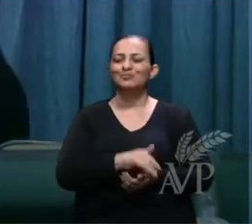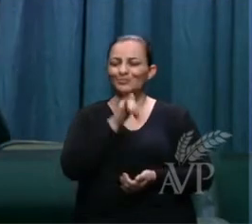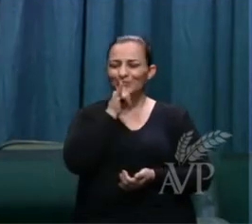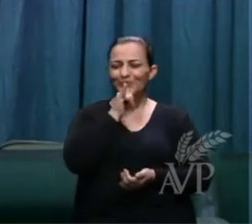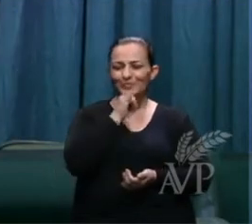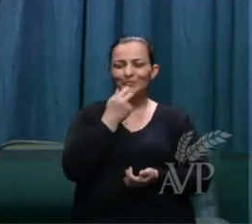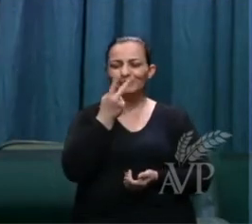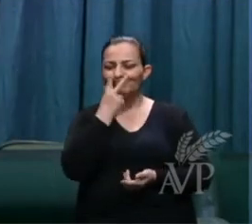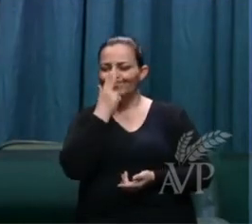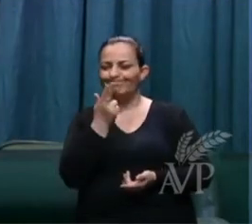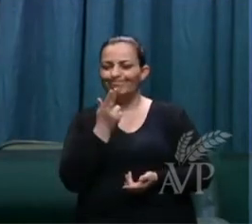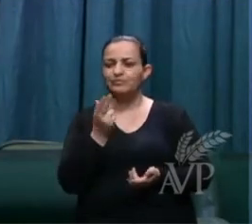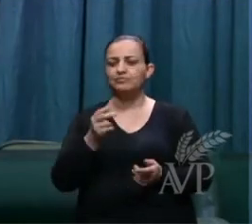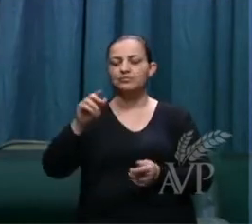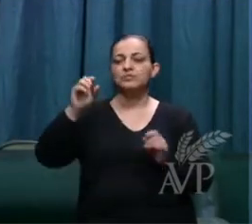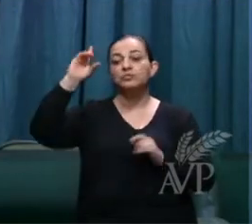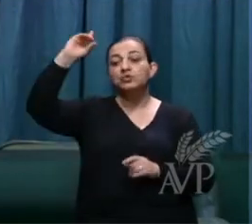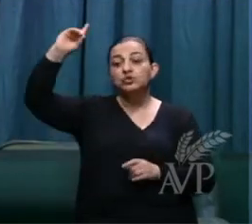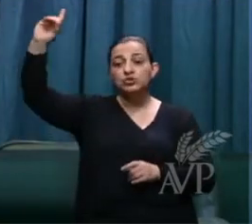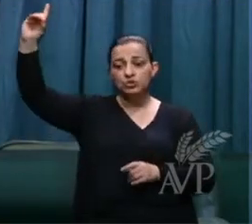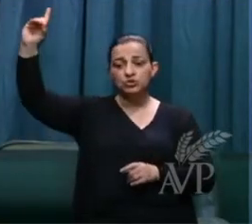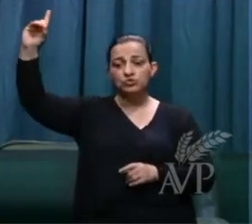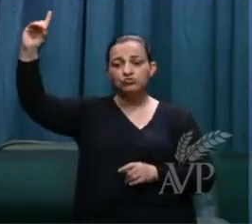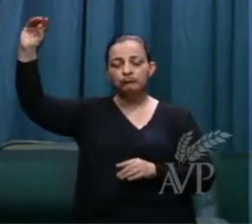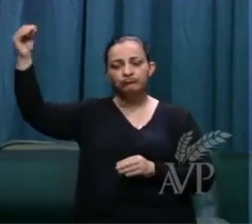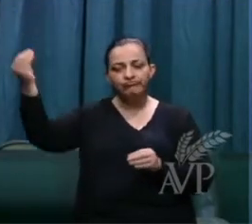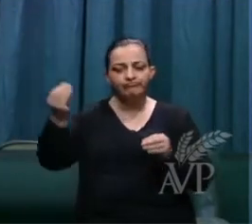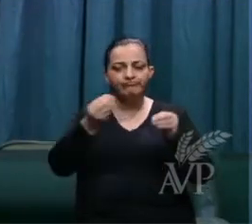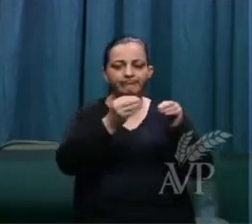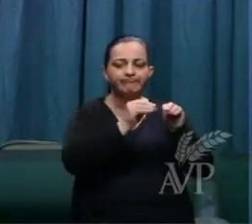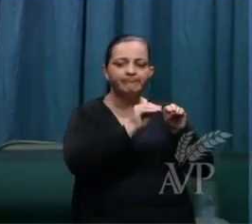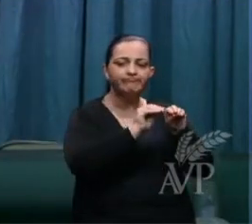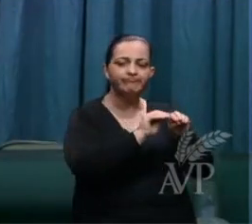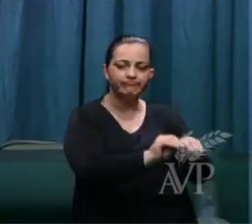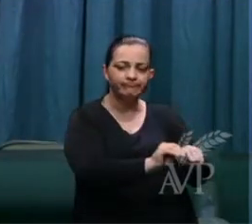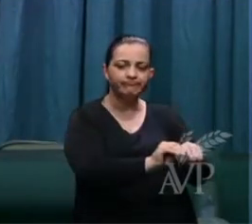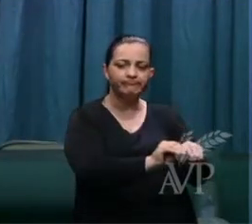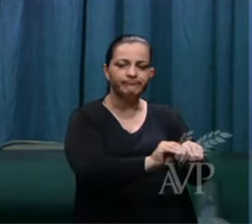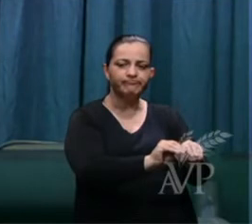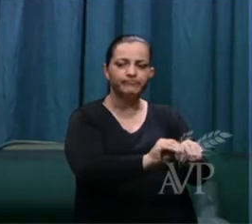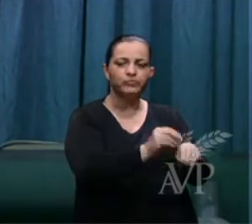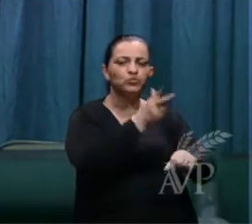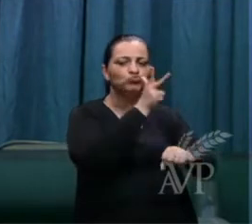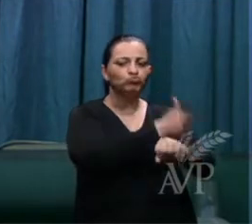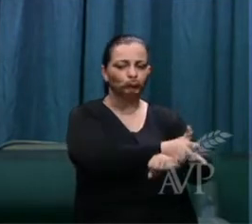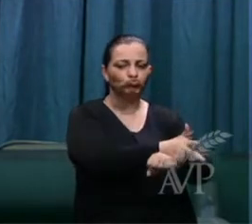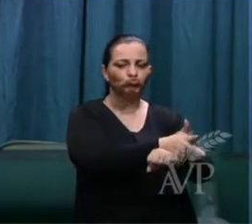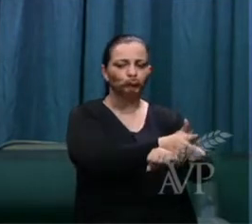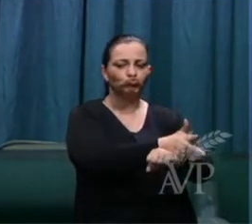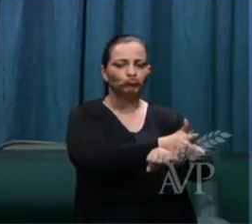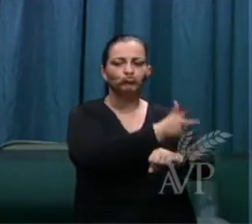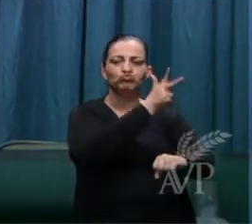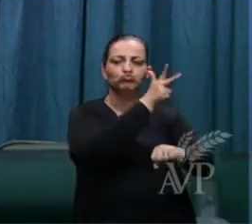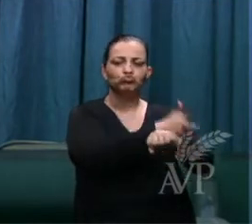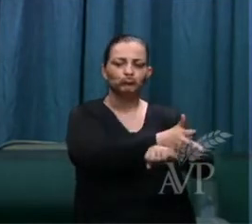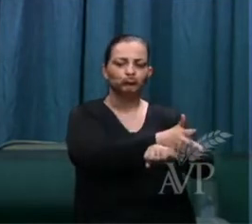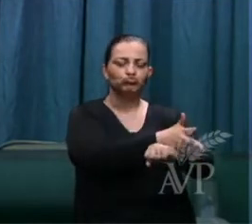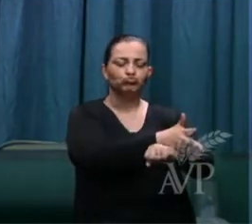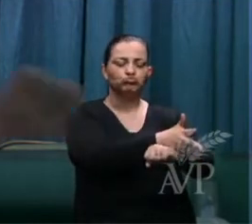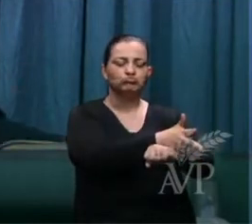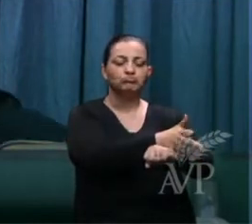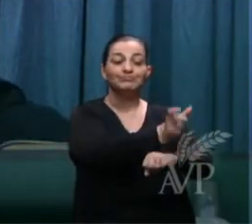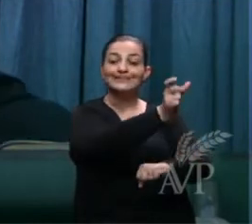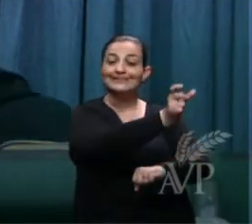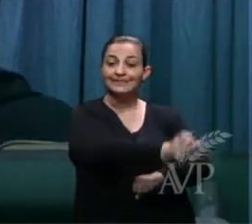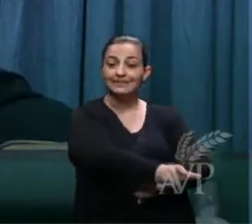se Deus colocasse, vamos dizer, uma filmadora, gravadora sobre essa